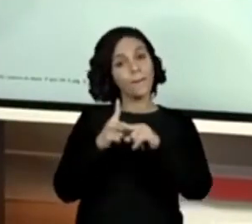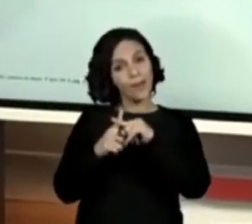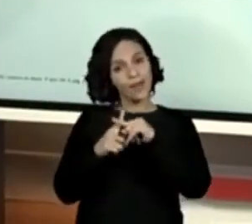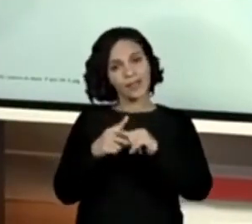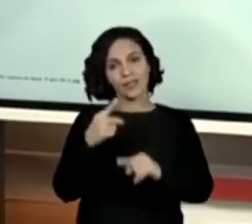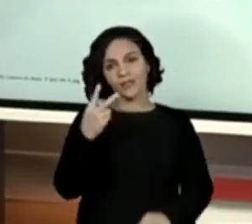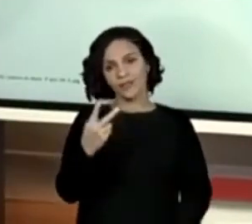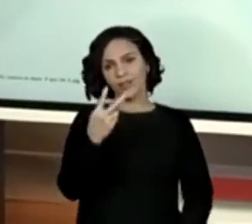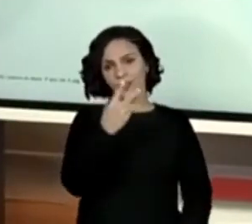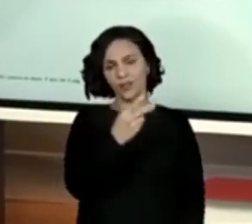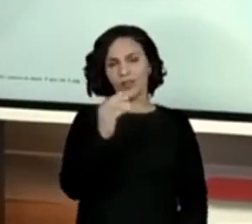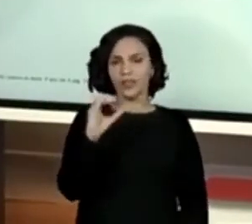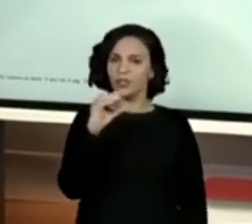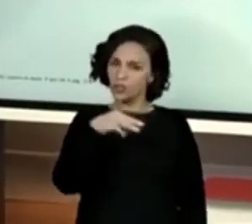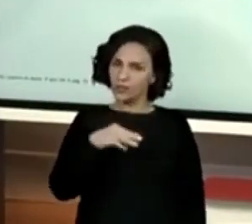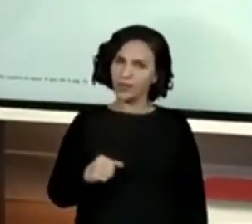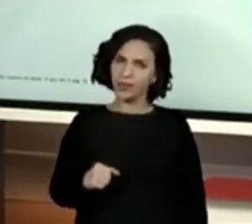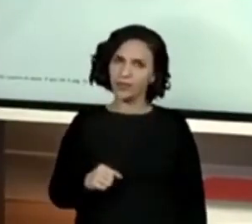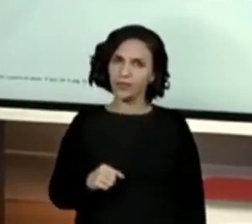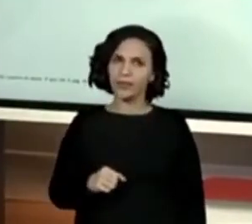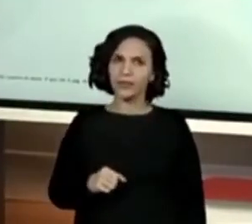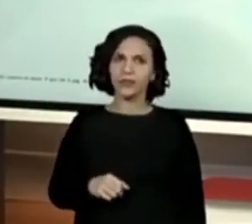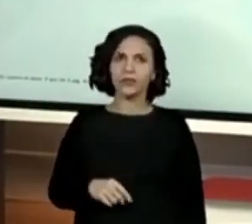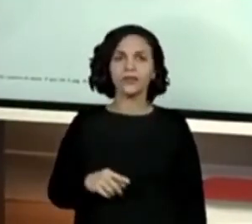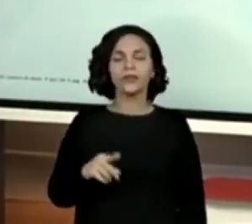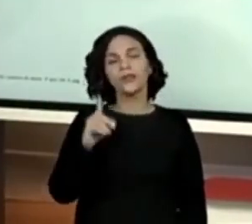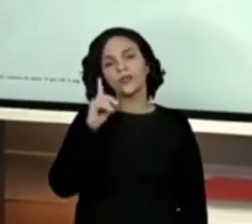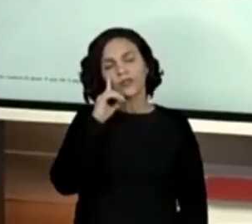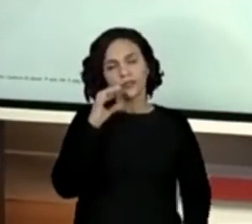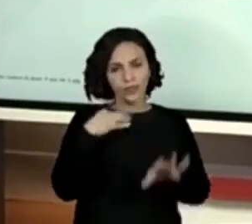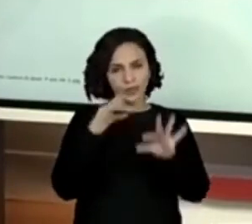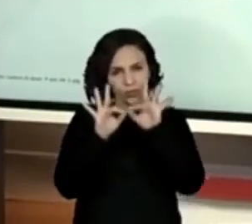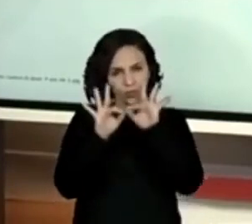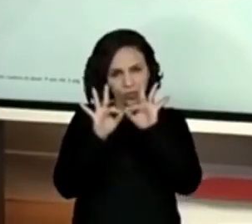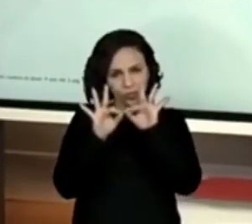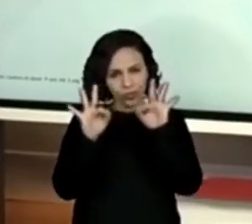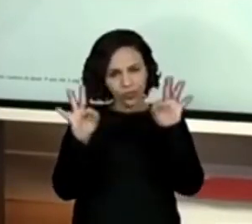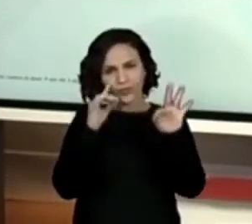e dois centímetros. Então, eu vou pegar mais vinte e dois centímetros no fim aqui.